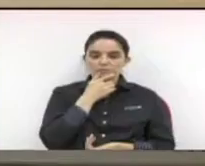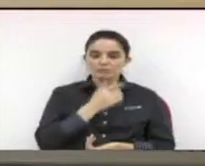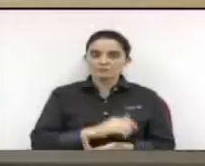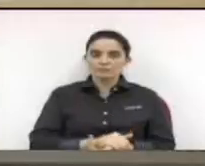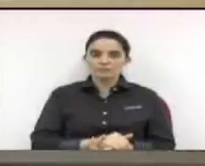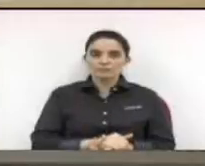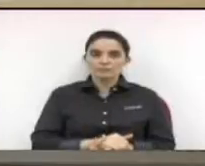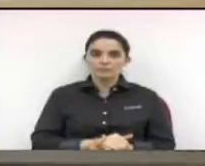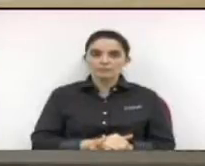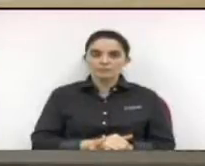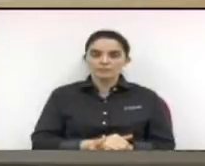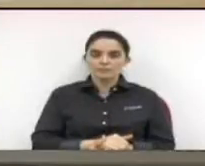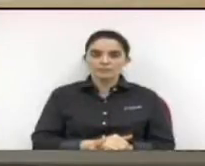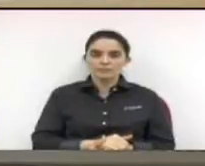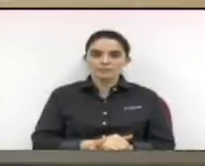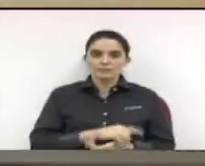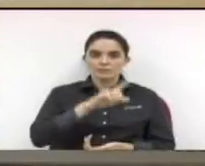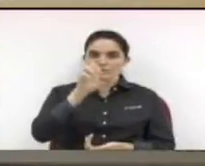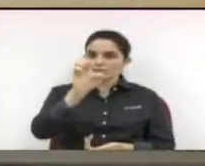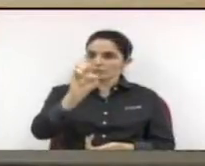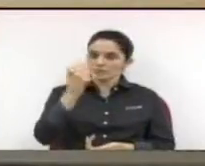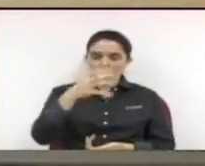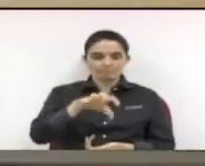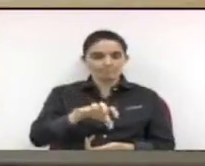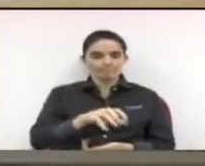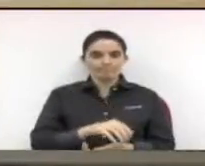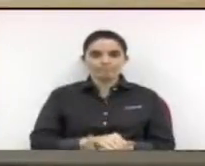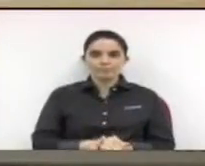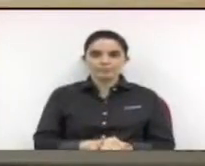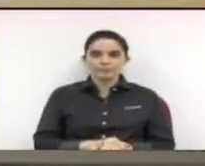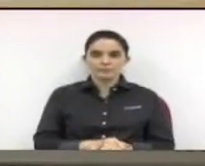José Eduardo Eduardo Dispenso